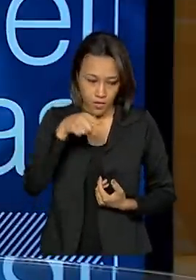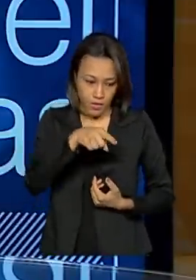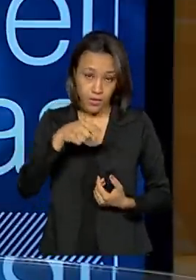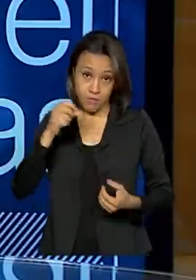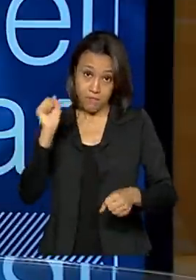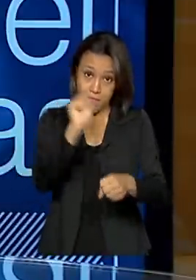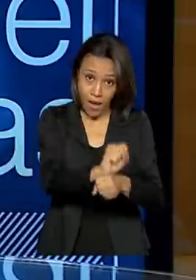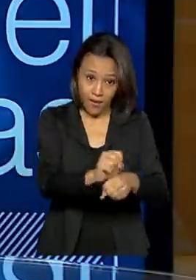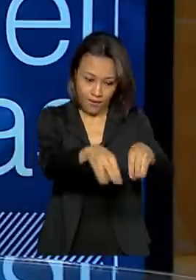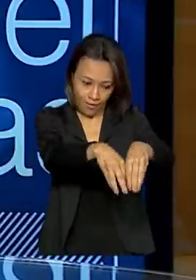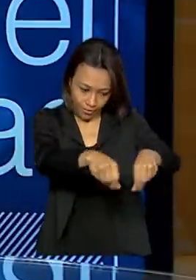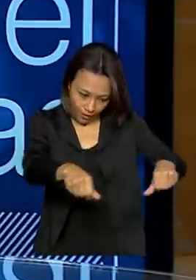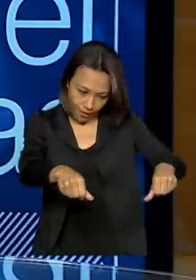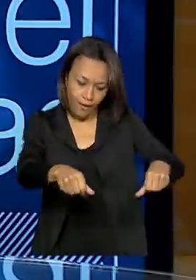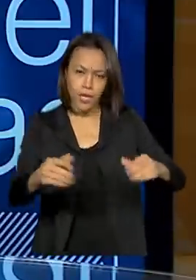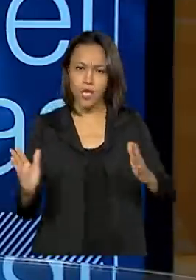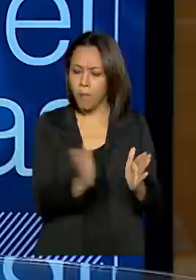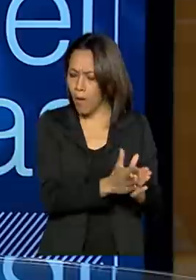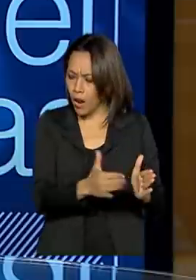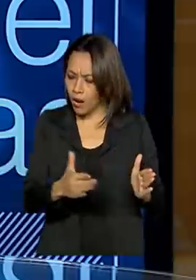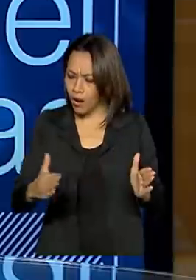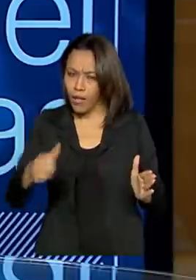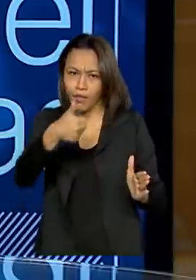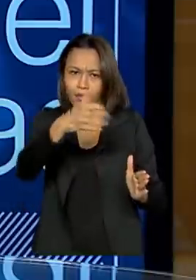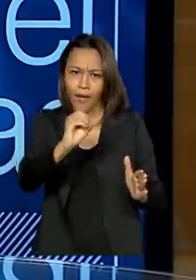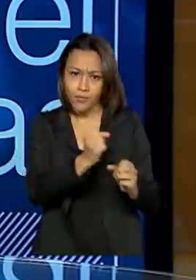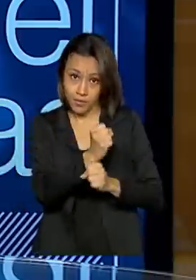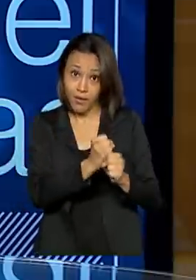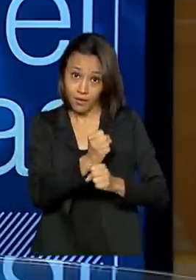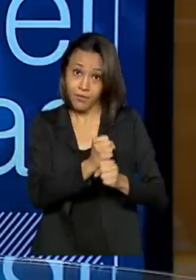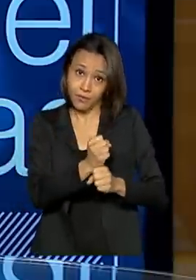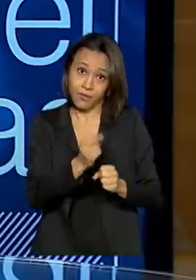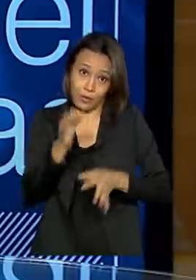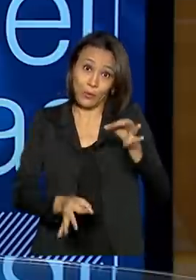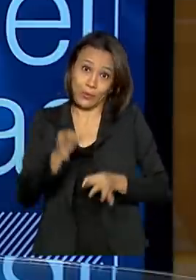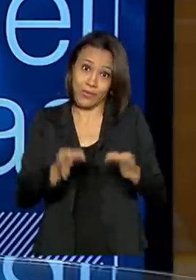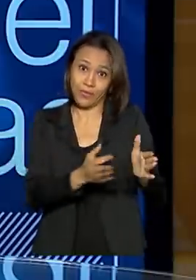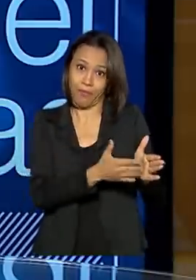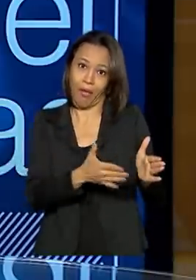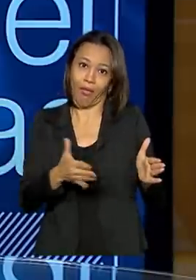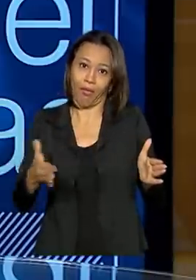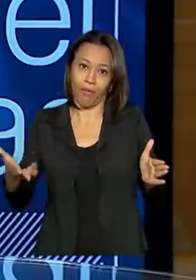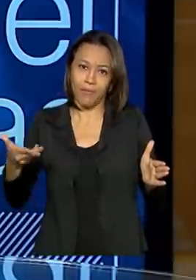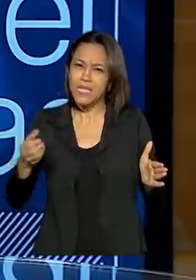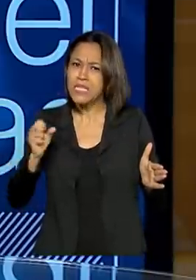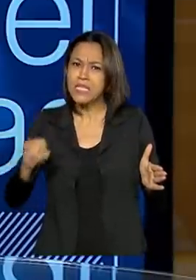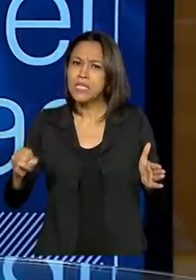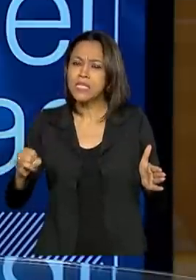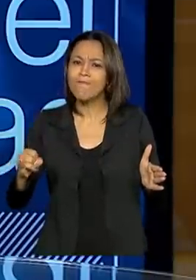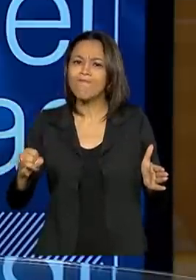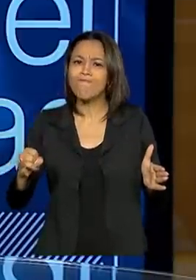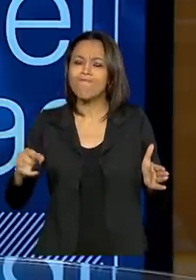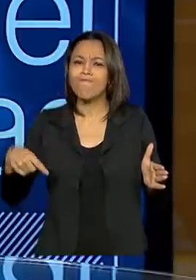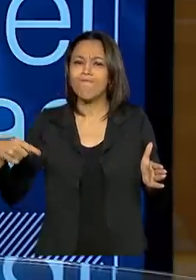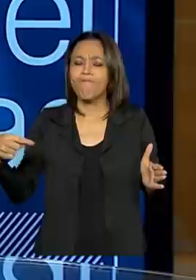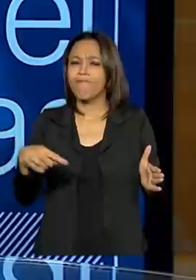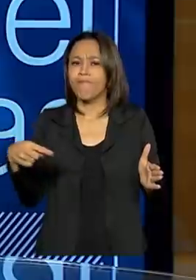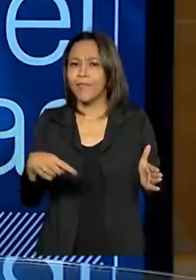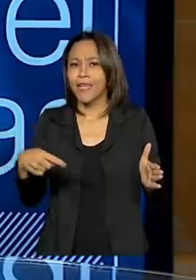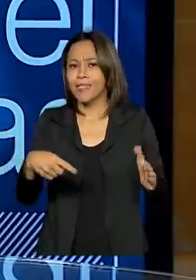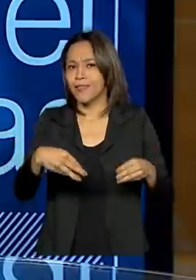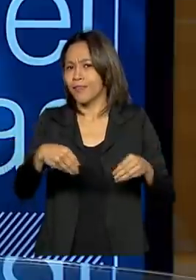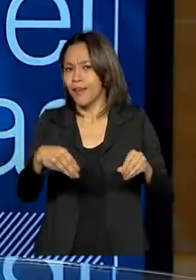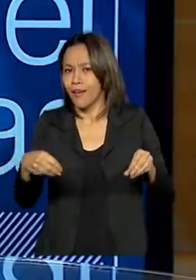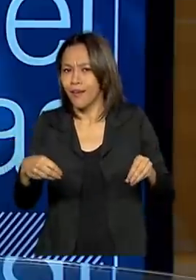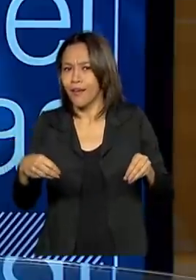propriedade desde o início e ela demora 10 anos o procedimento, que, em média, é isso que demora, se não vier a ser decretada ou